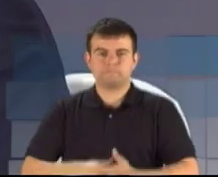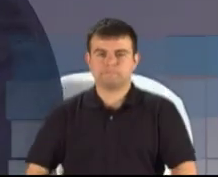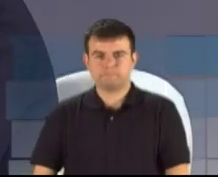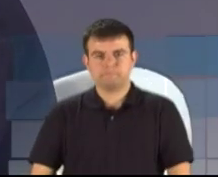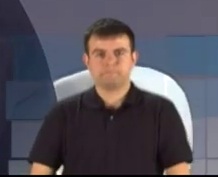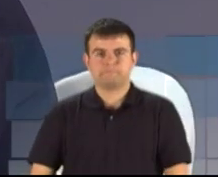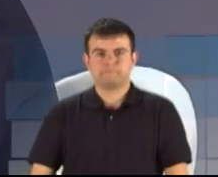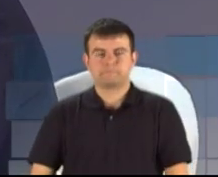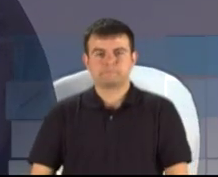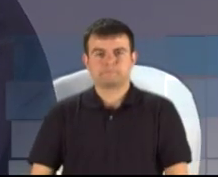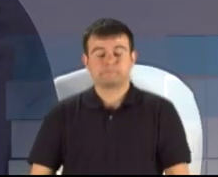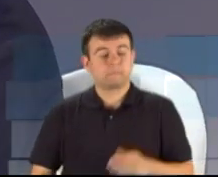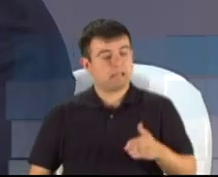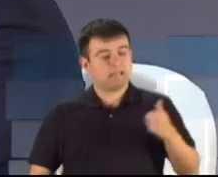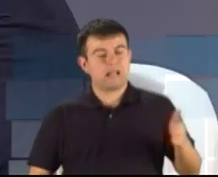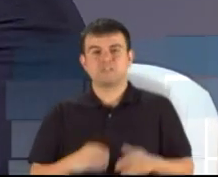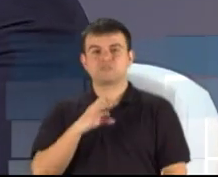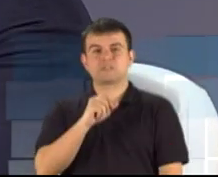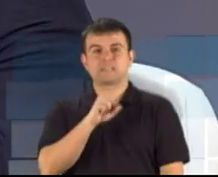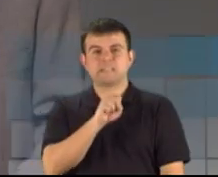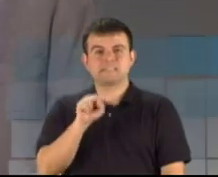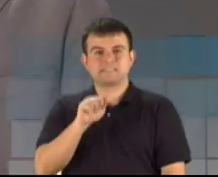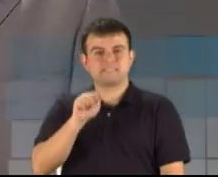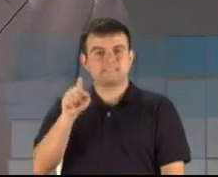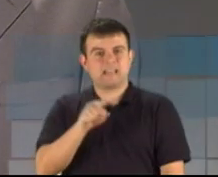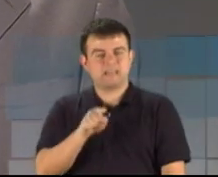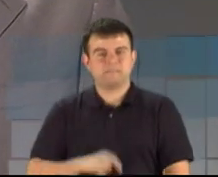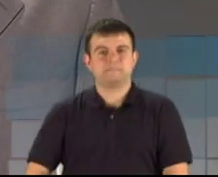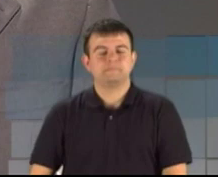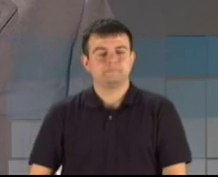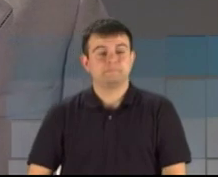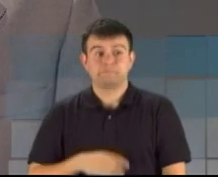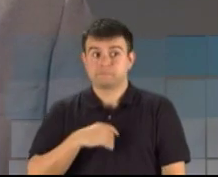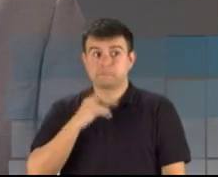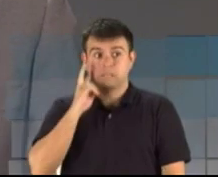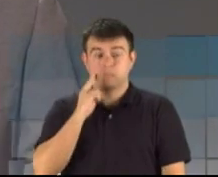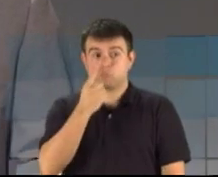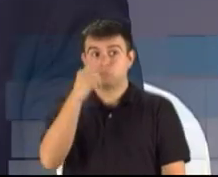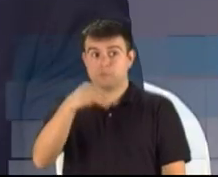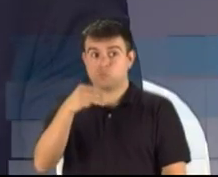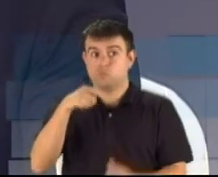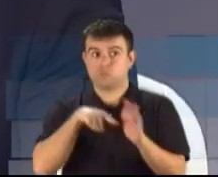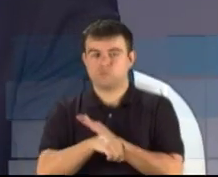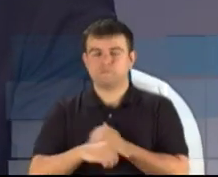Vou escolher do meu lado aqui o Cassiá. Candidato, lembrando que senhor tem um minuto para a pergunta.